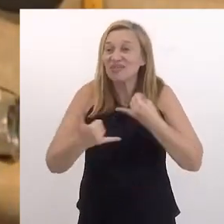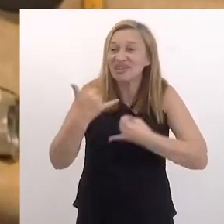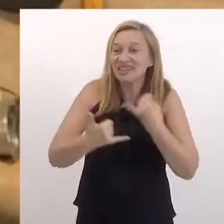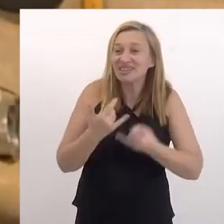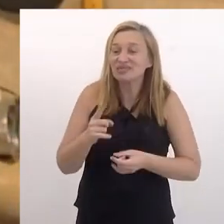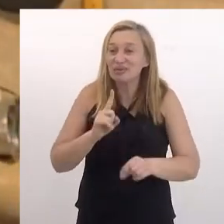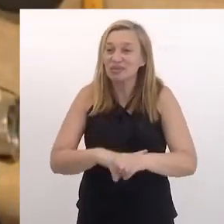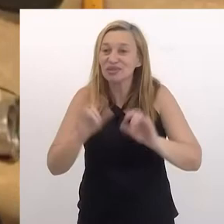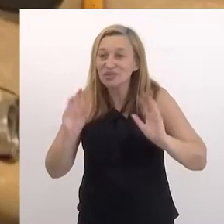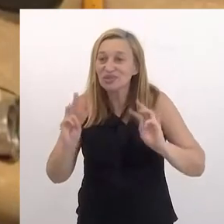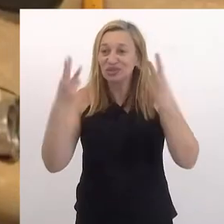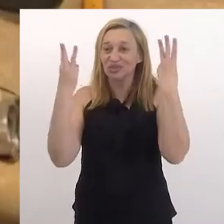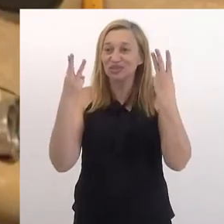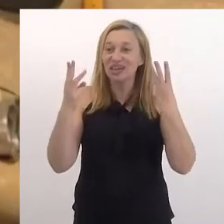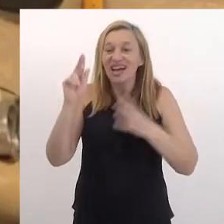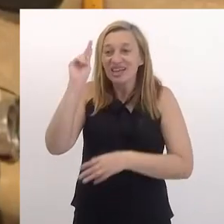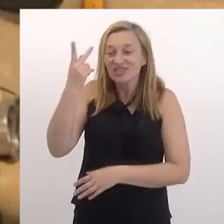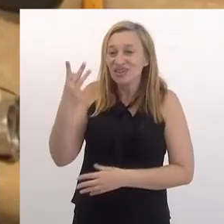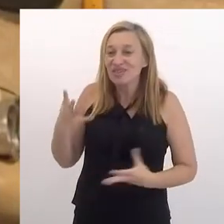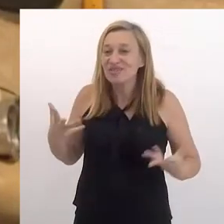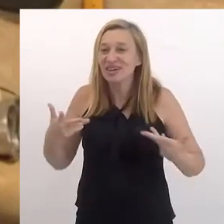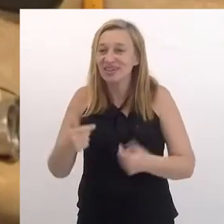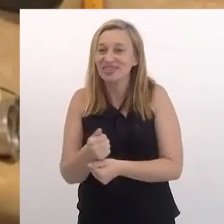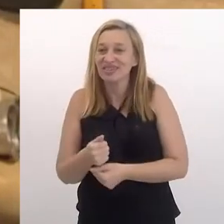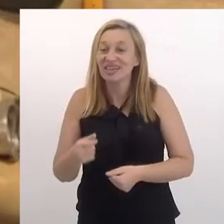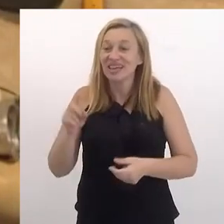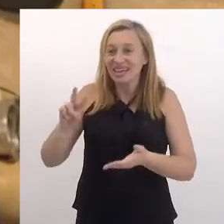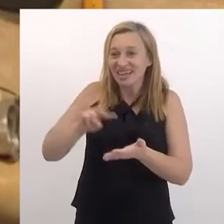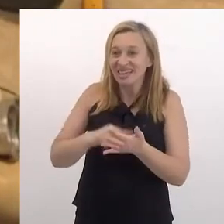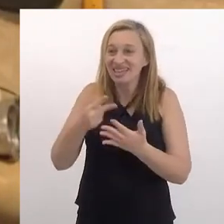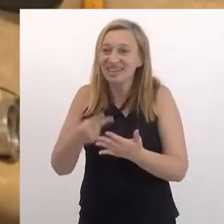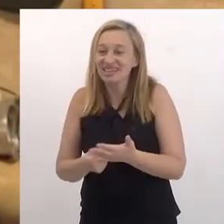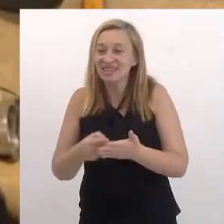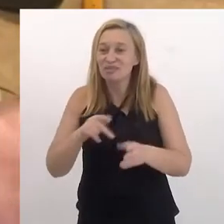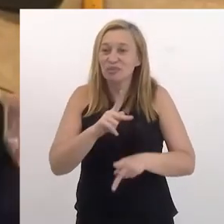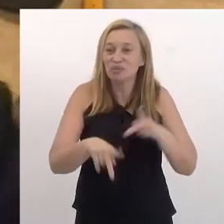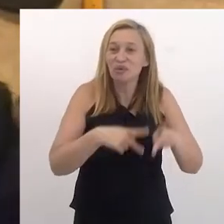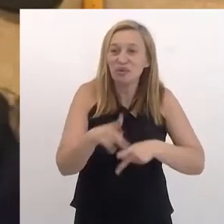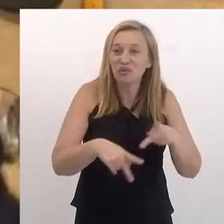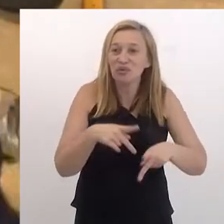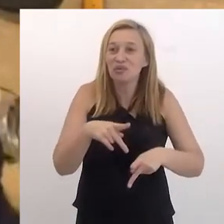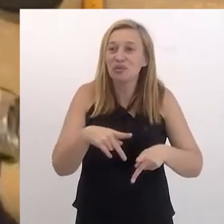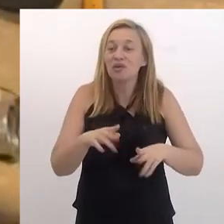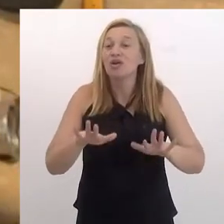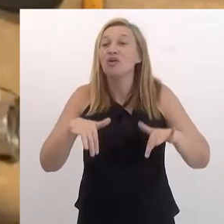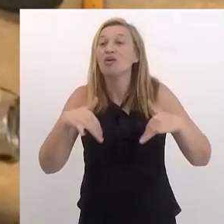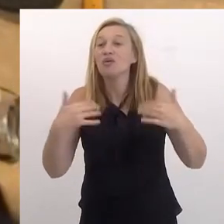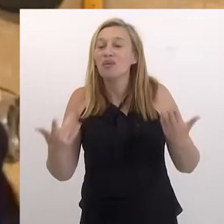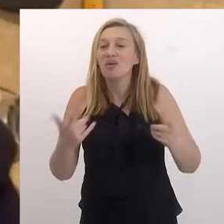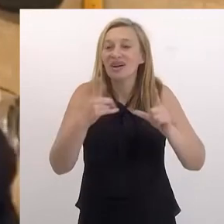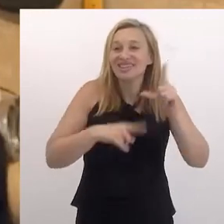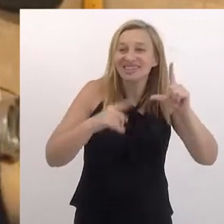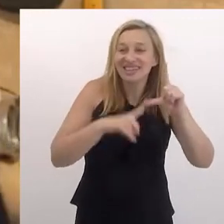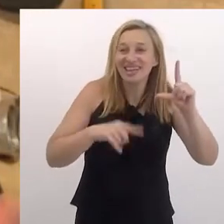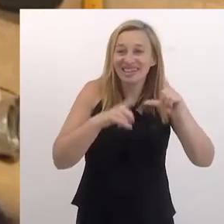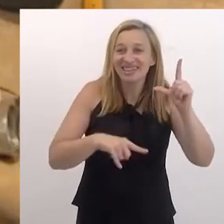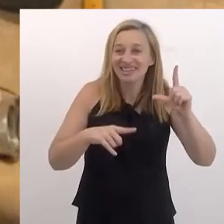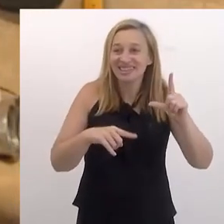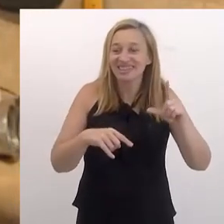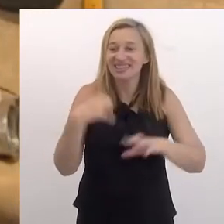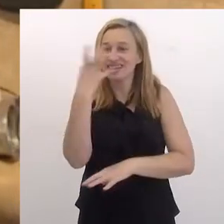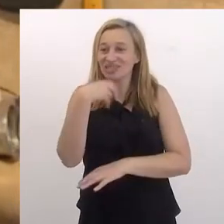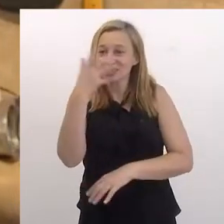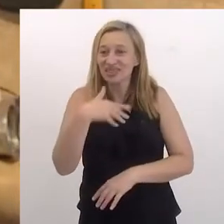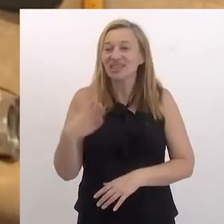brincando. E depois, quando chegou na hora do show, a história mais hilária é que ele tinha que traduzir para a plateia qual eram as